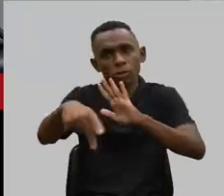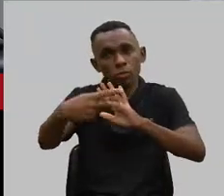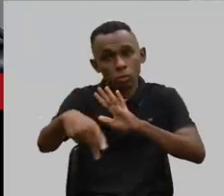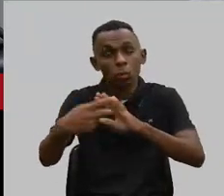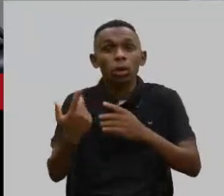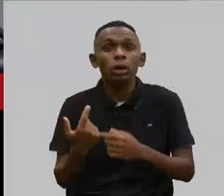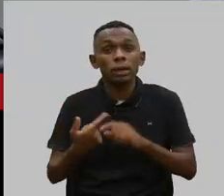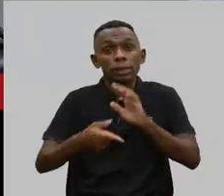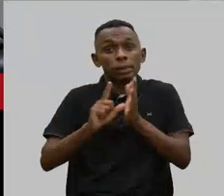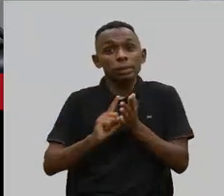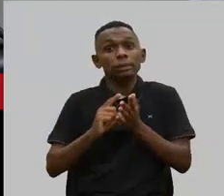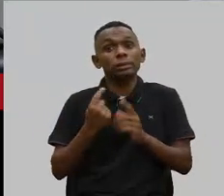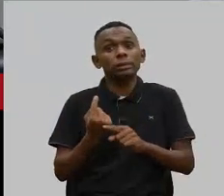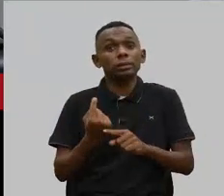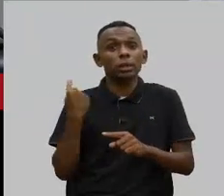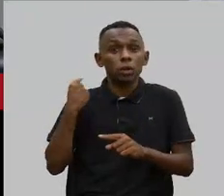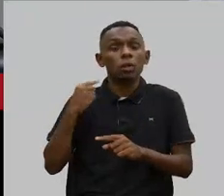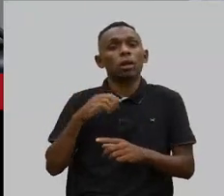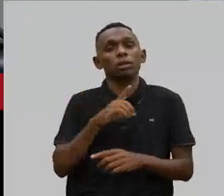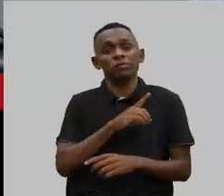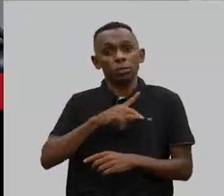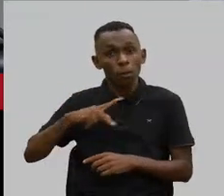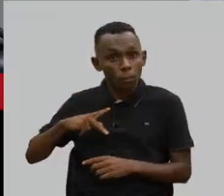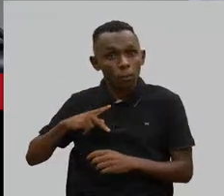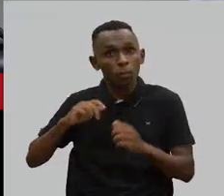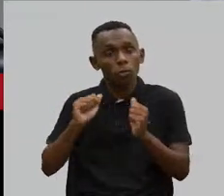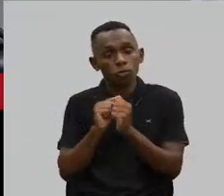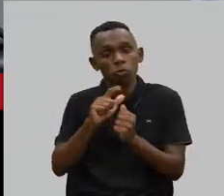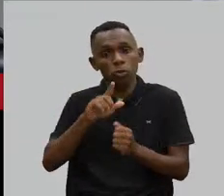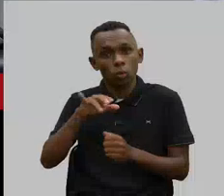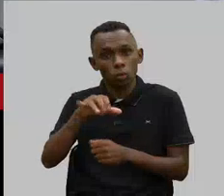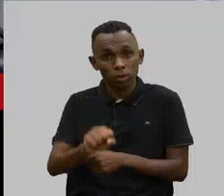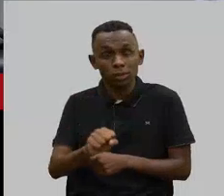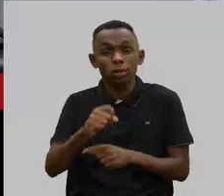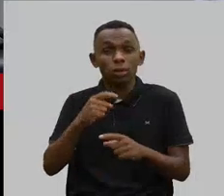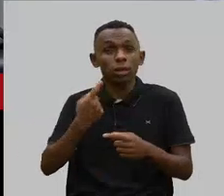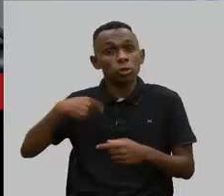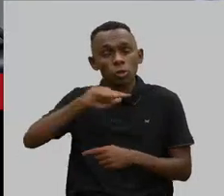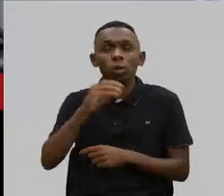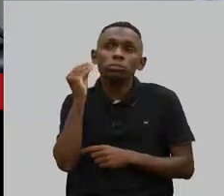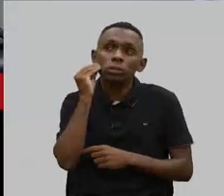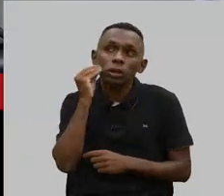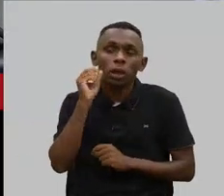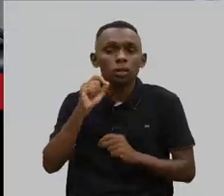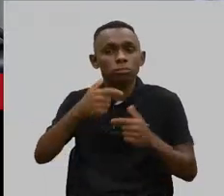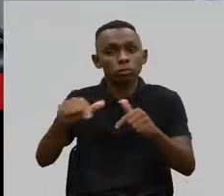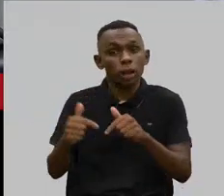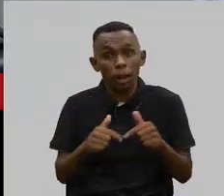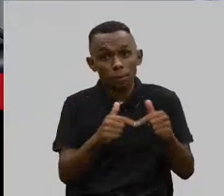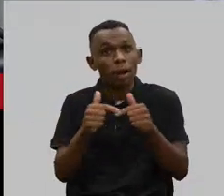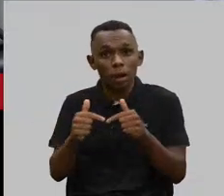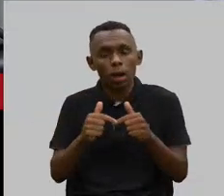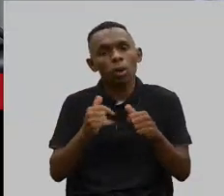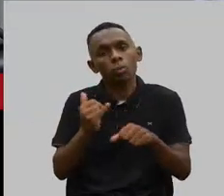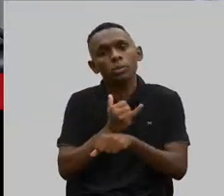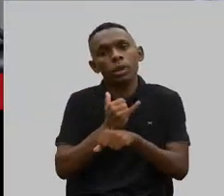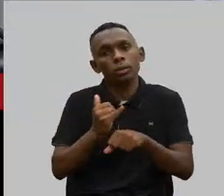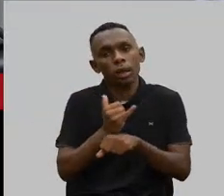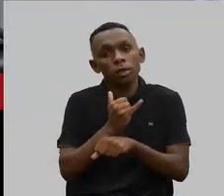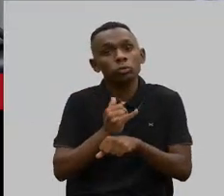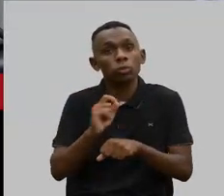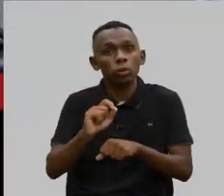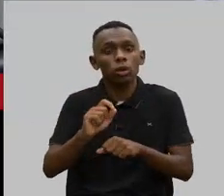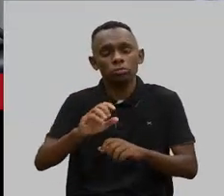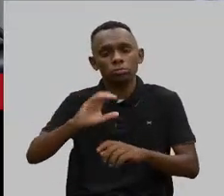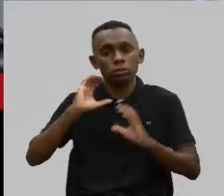aqui, eu estava lá na defensoria com o Luiz Renato porque a gente estava tentando trabalhar uma forma do